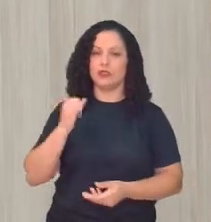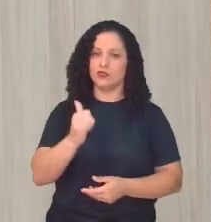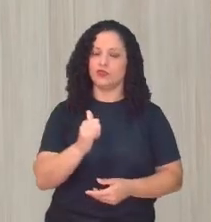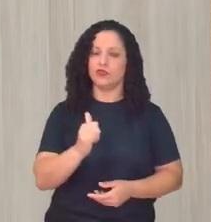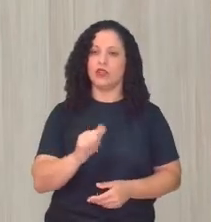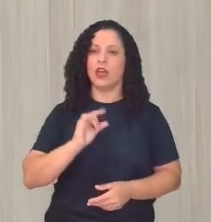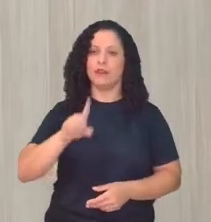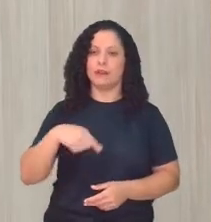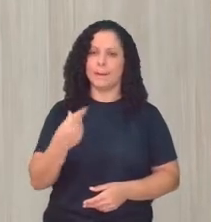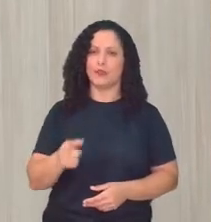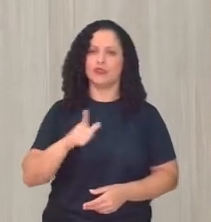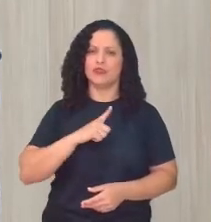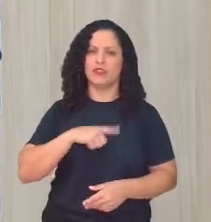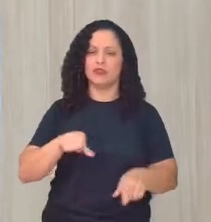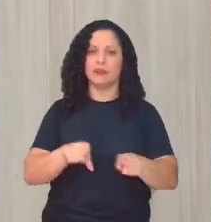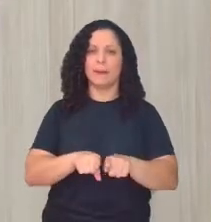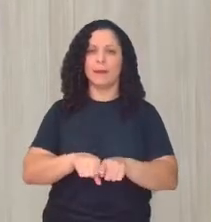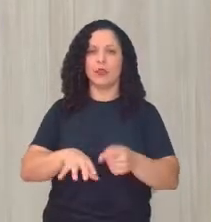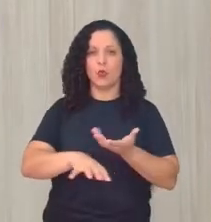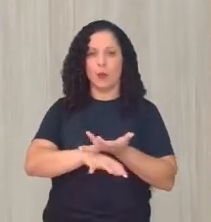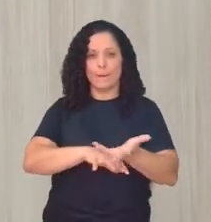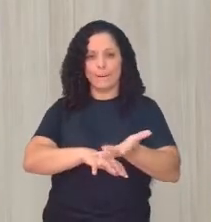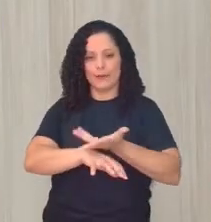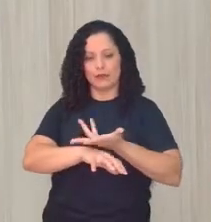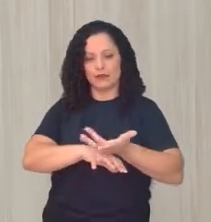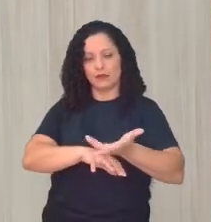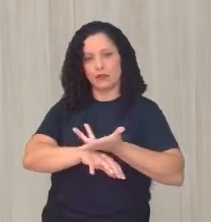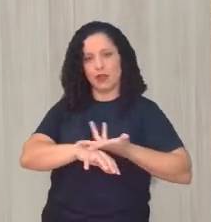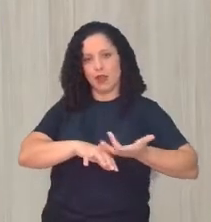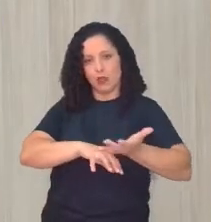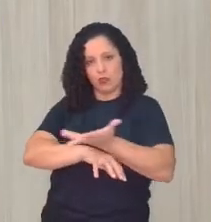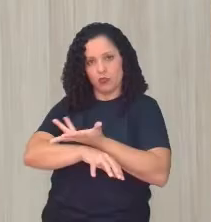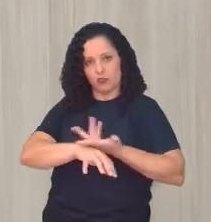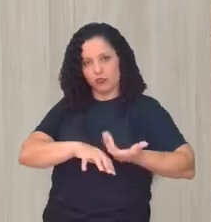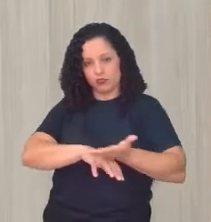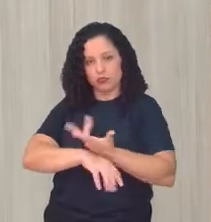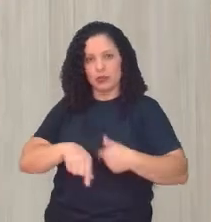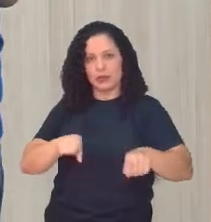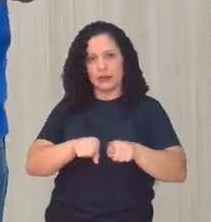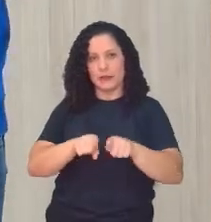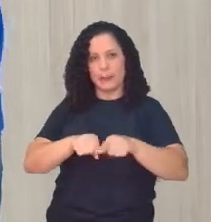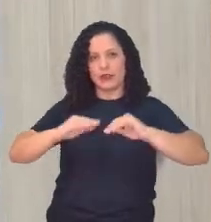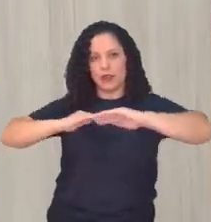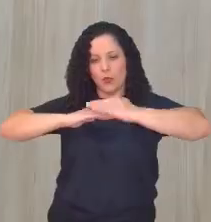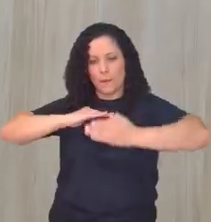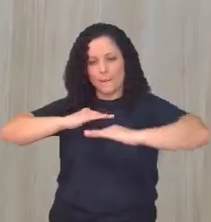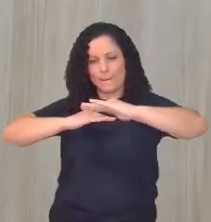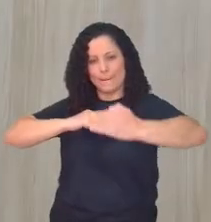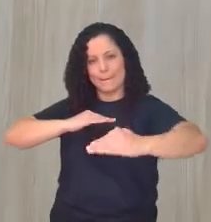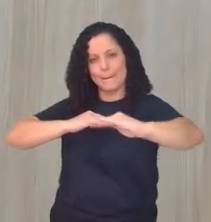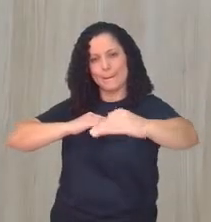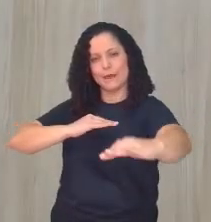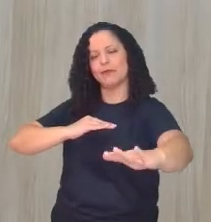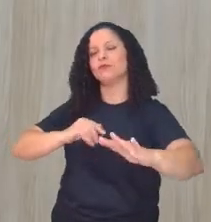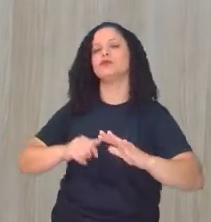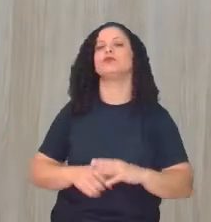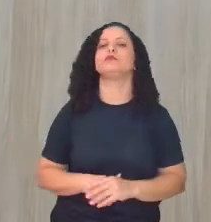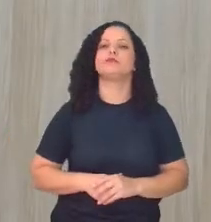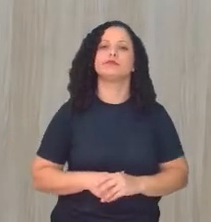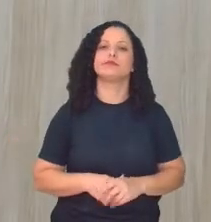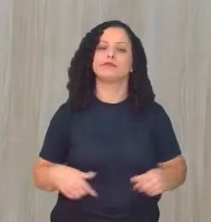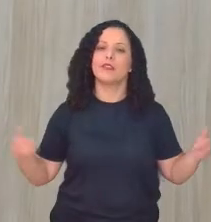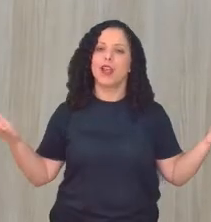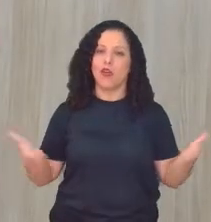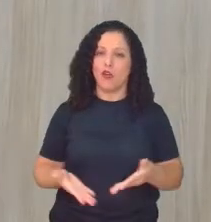Depois vem o Pantanal, a Mata Atlântica e os Pampas. Beleza? Vamos voltar aqui, muito bem.